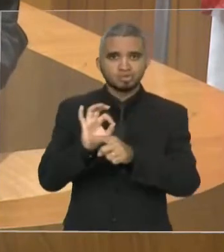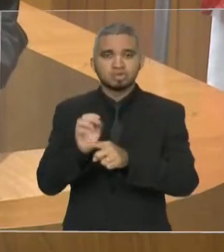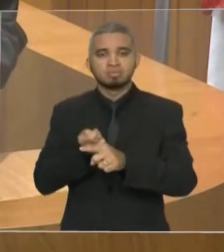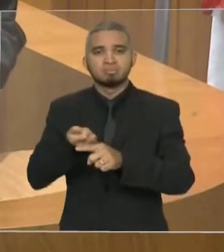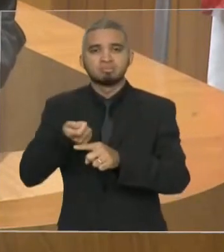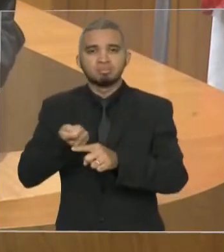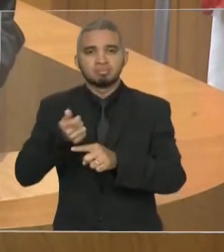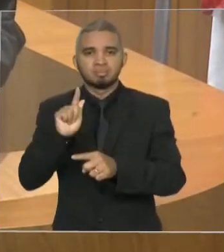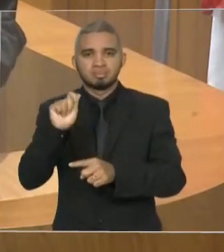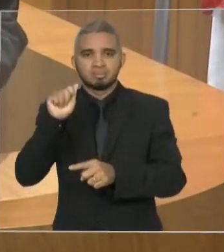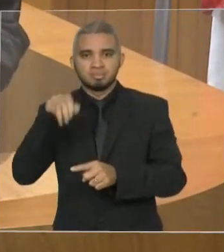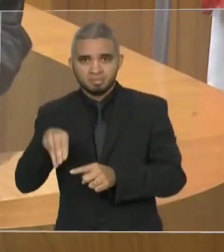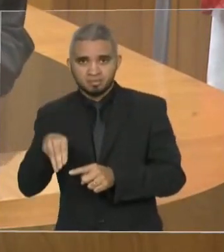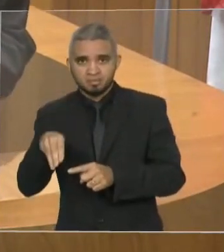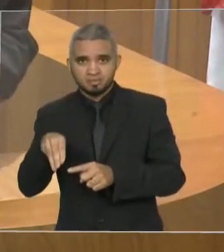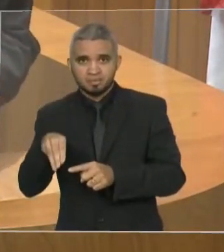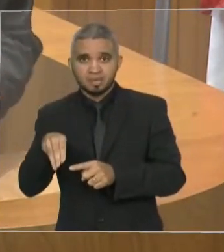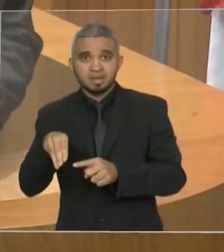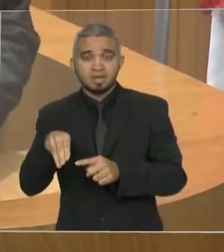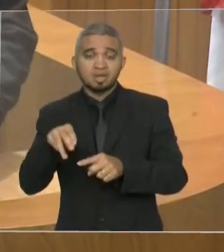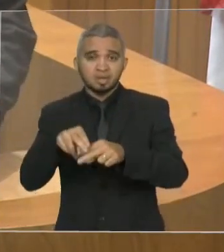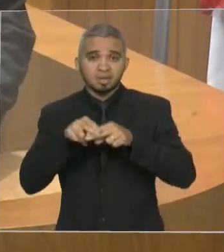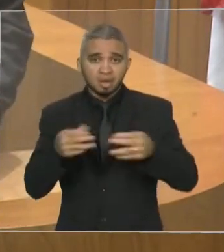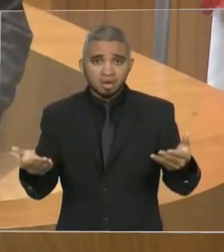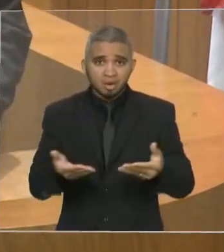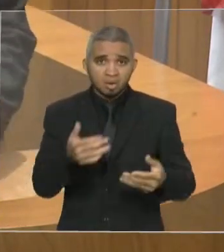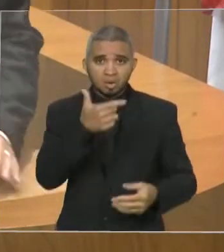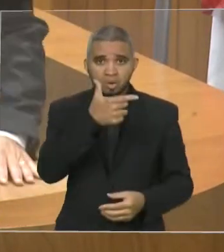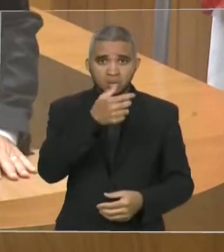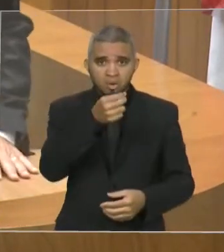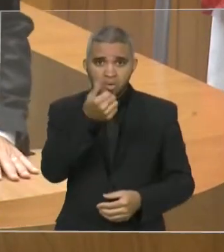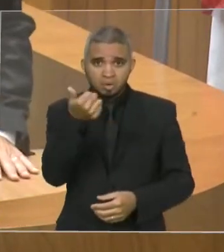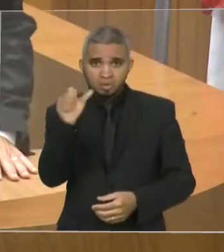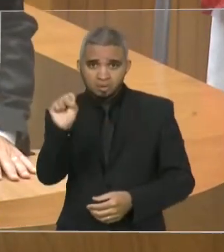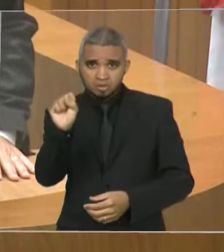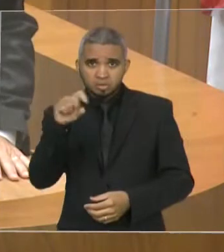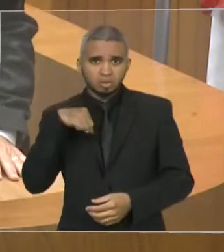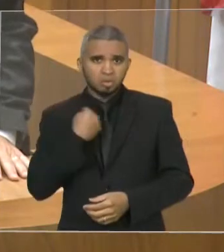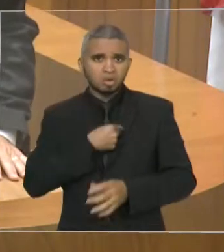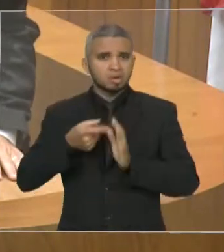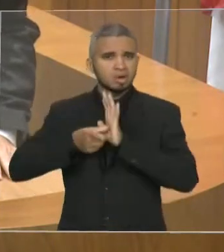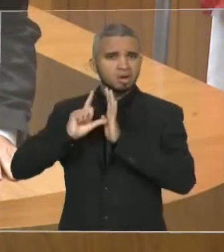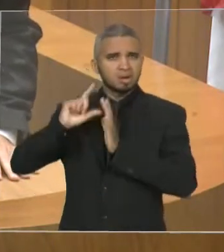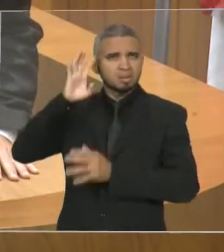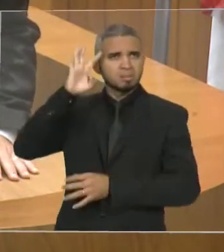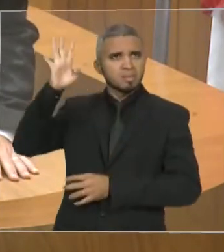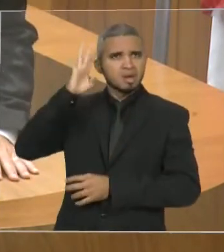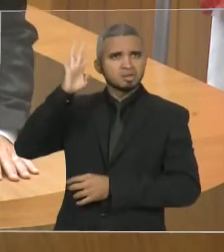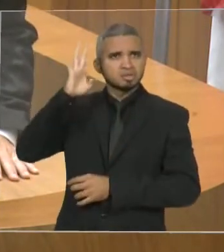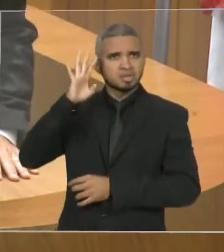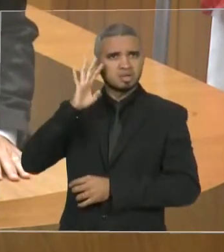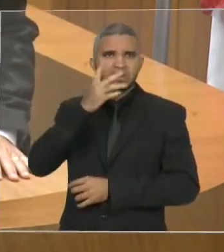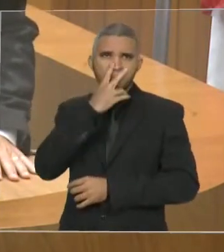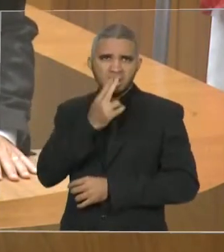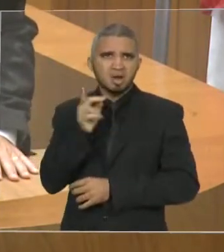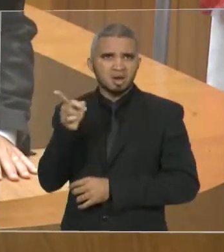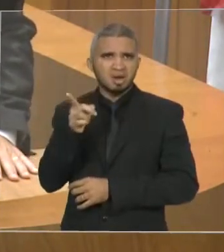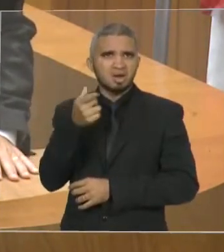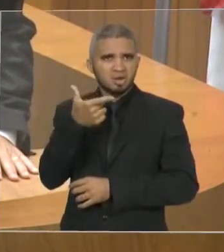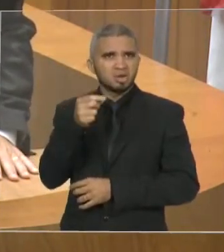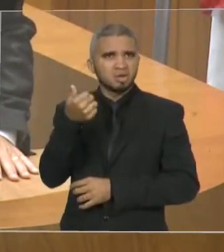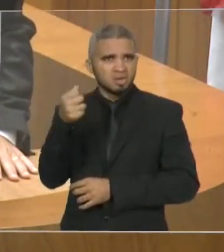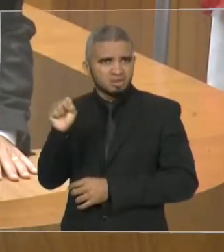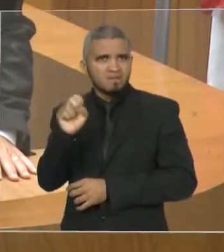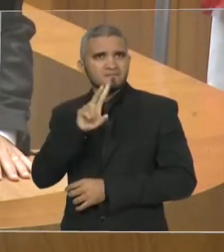imaginávamos que, por ser um ano de eleição, o governador Flávio Dino corrigiria todas